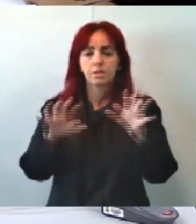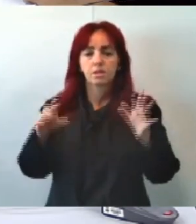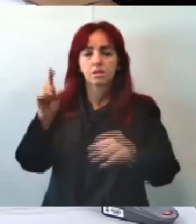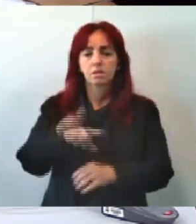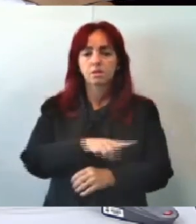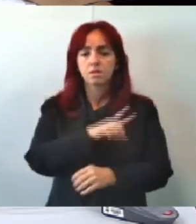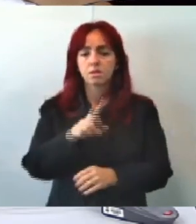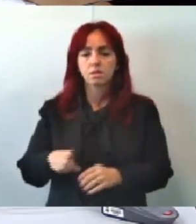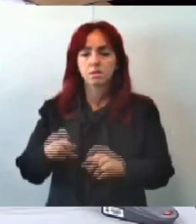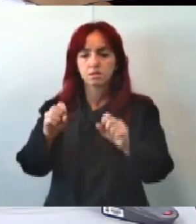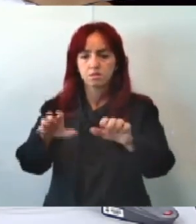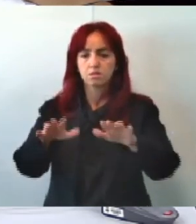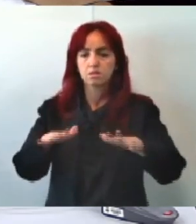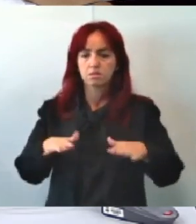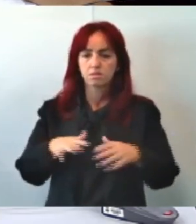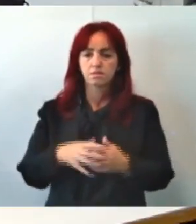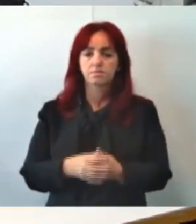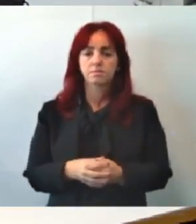audiência